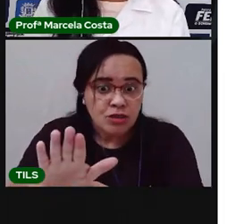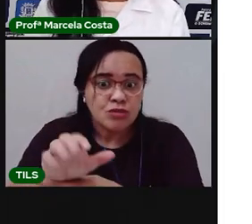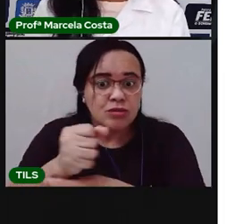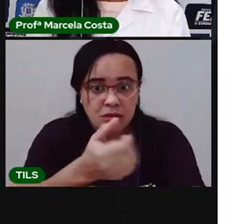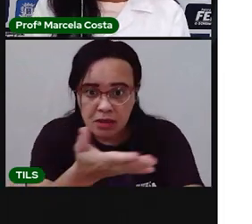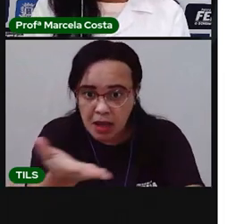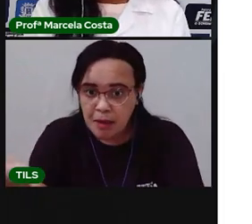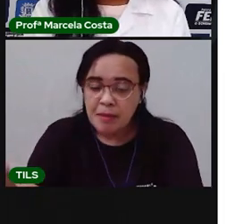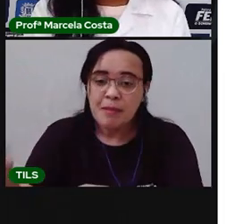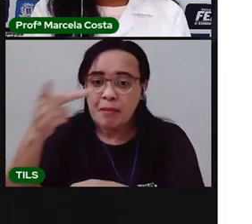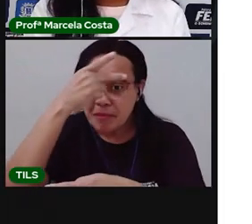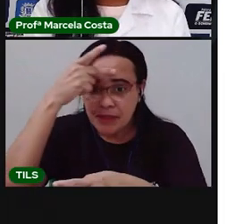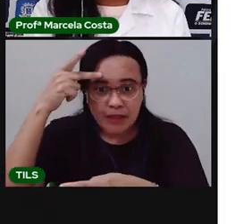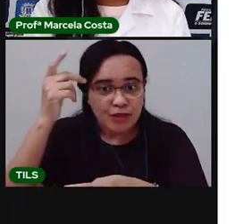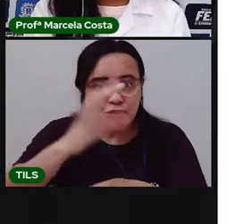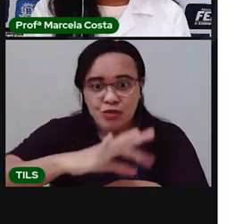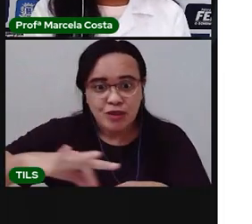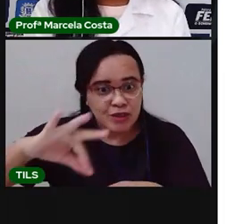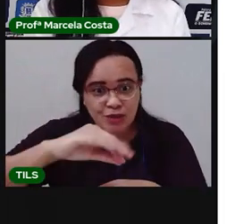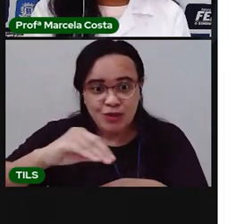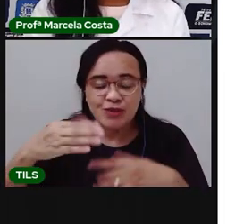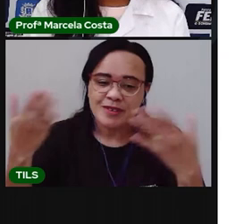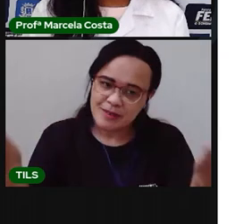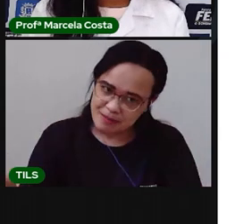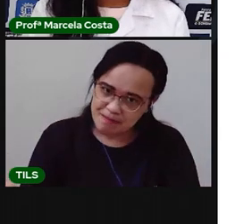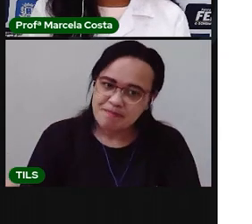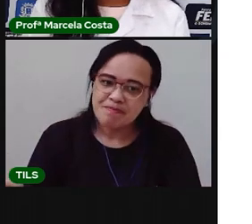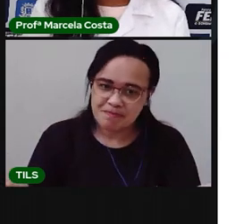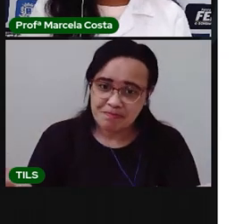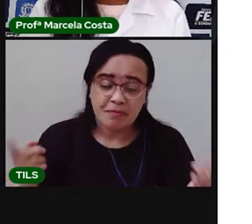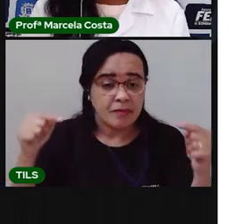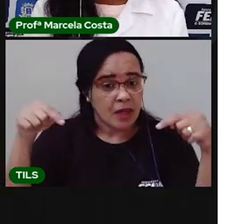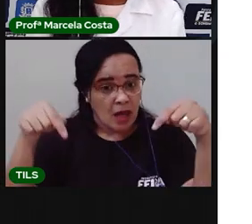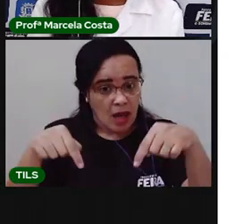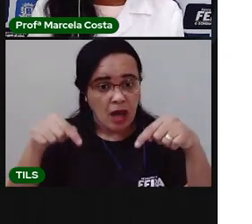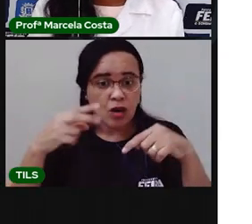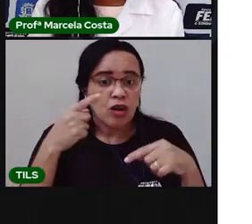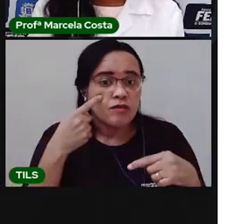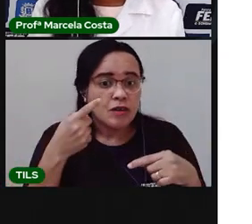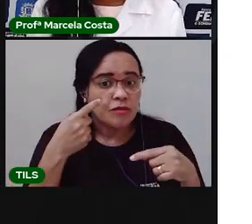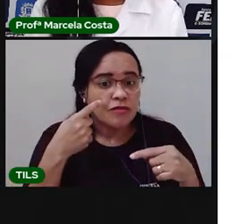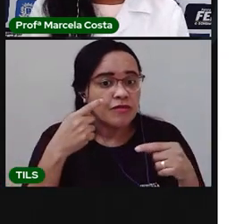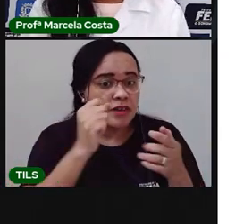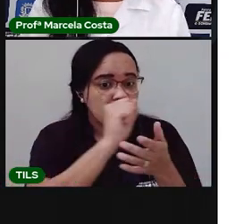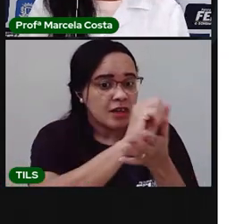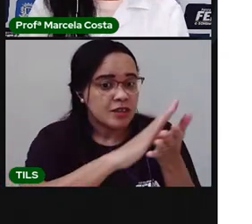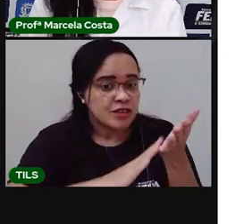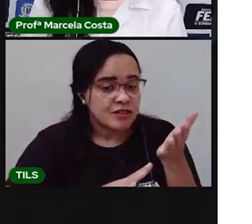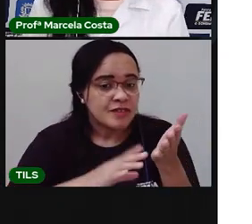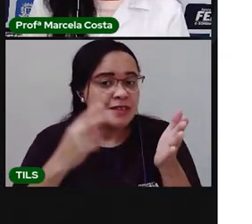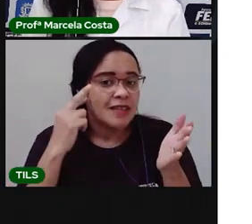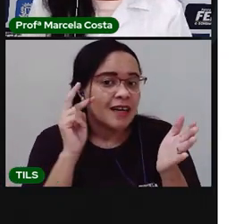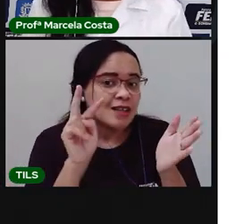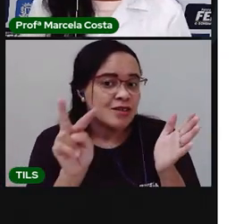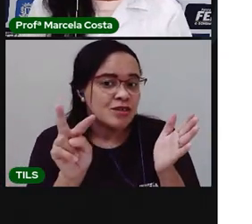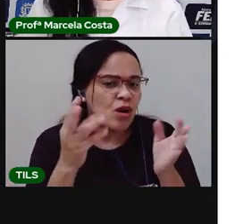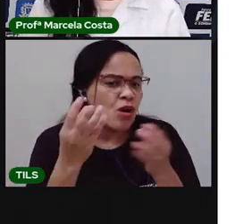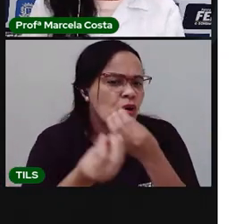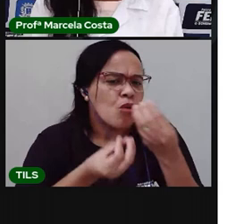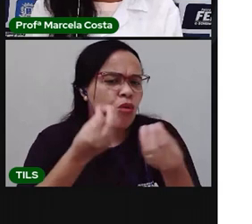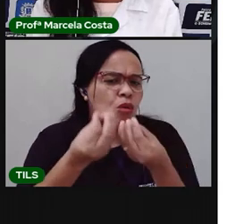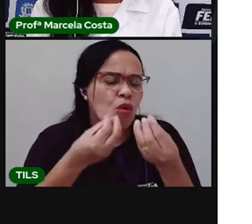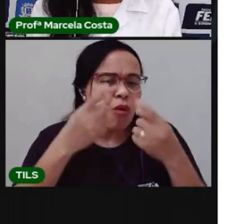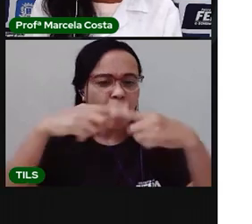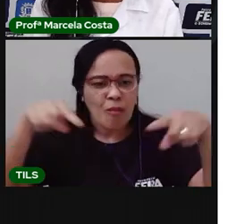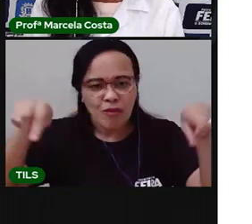pessoas. Agora, a gente vai ver aqui essa canção escrita. A gente